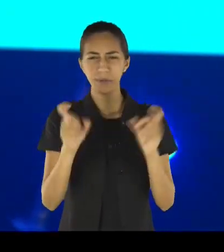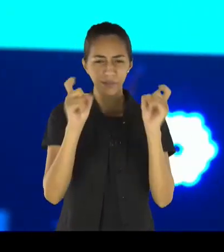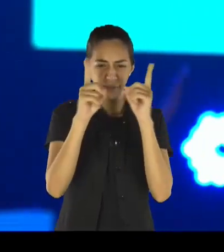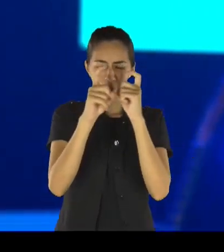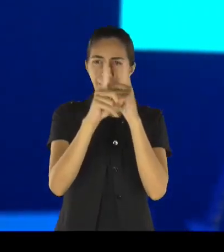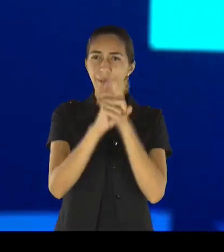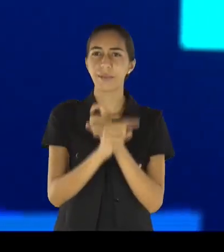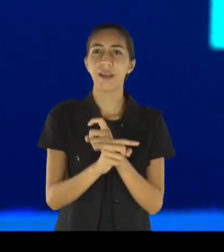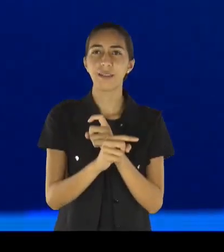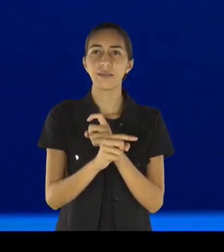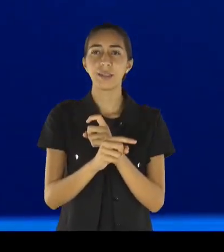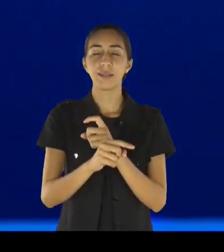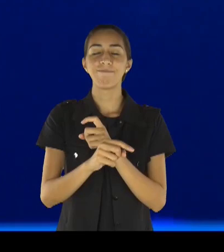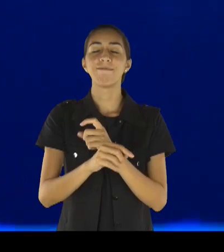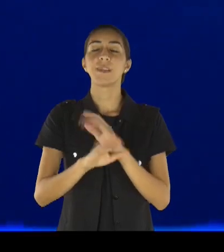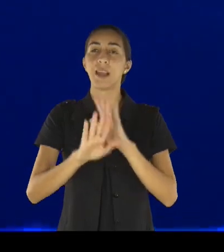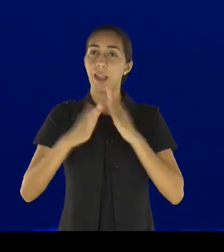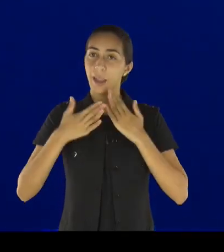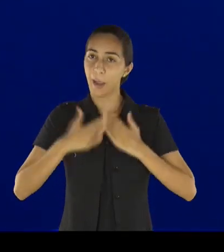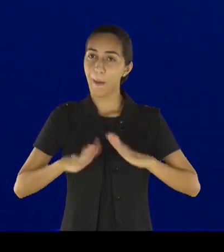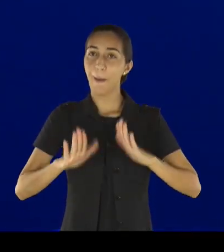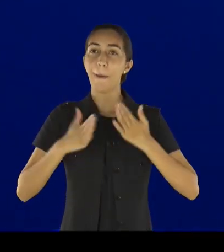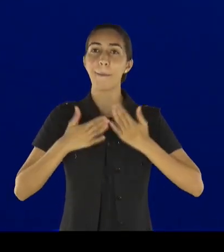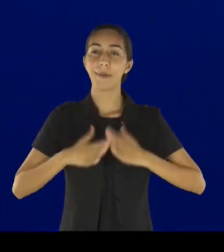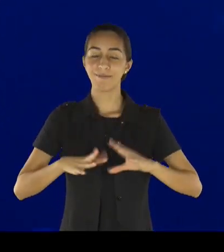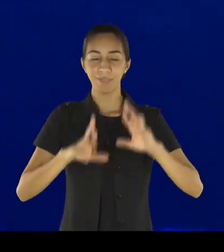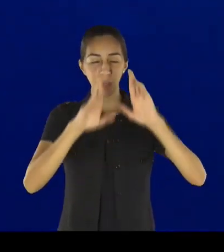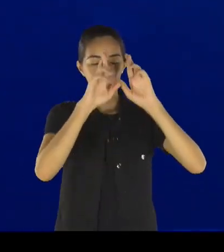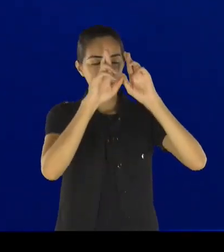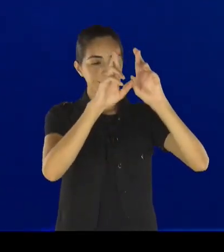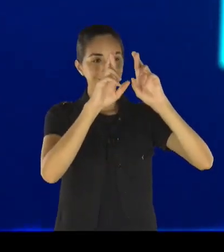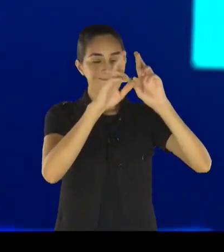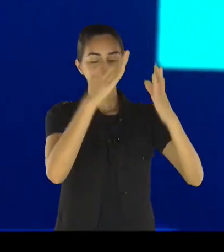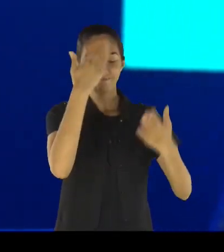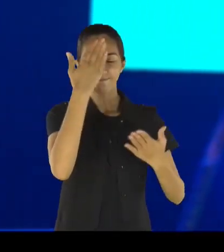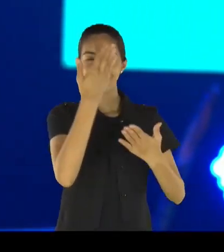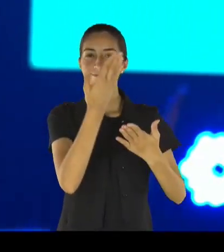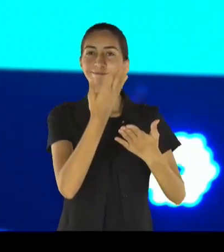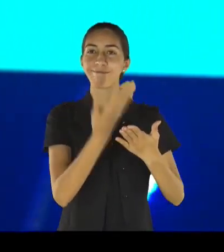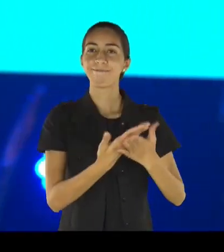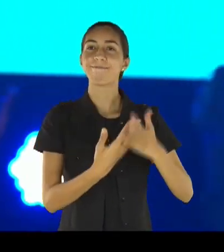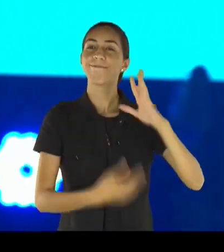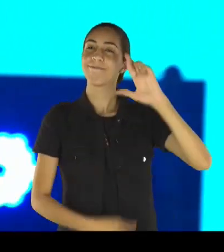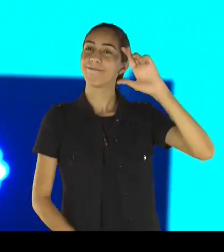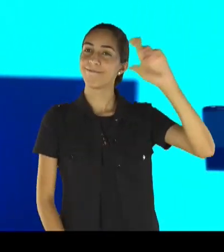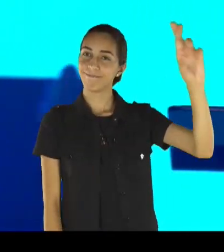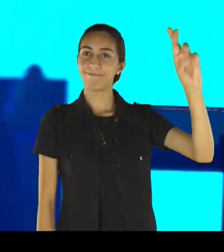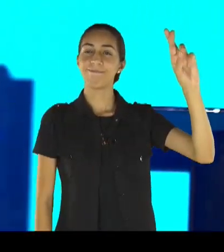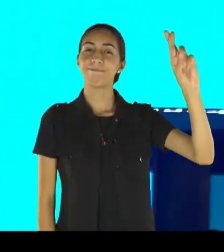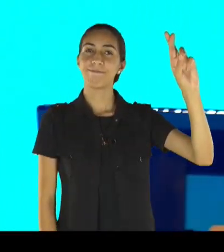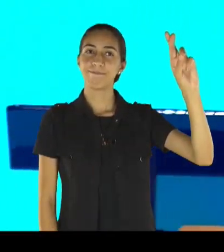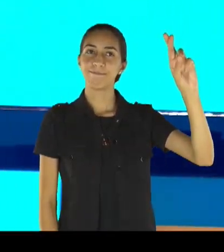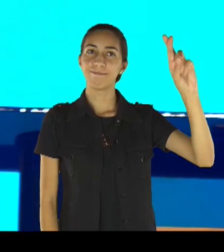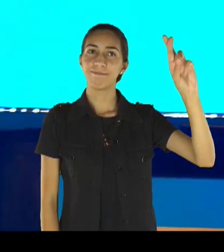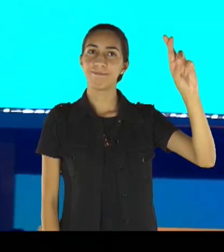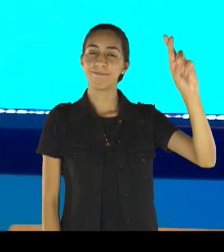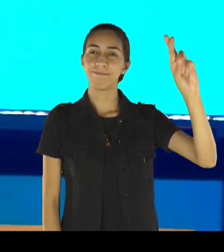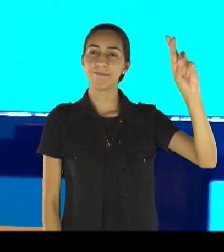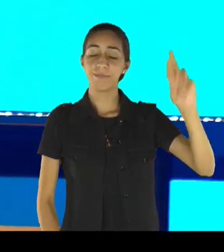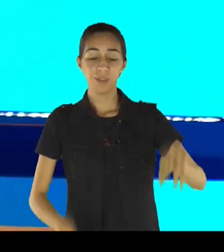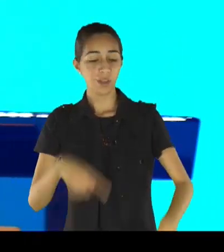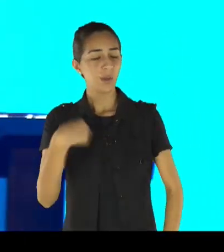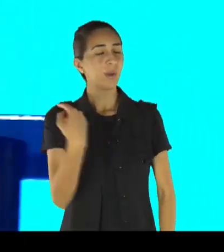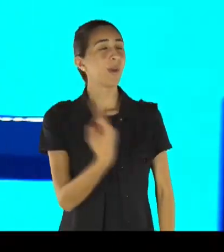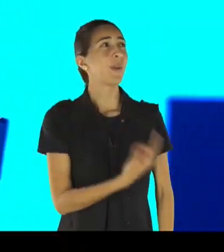minha alma, espera no Senhor, meus anseios, eu, Ciro, espero no Senhor, eu espero em ti, Jesus,